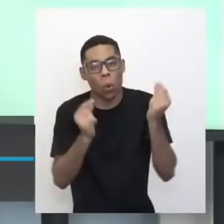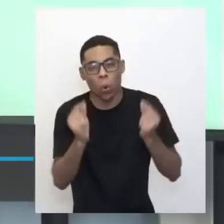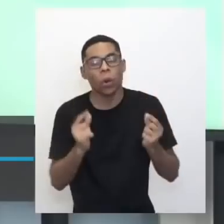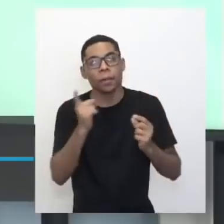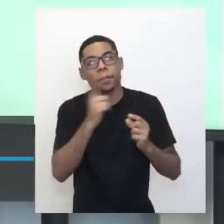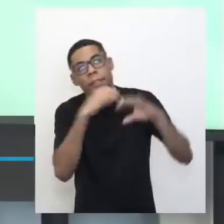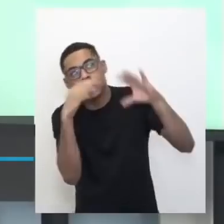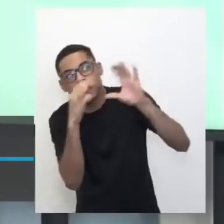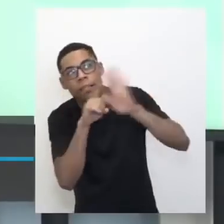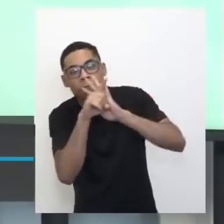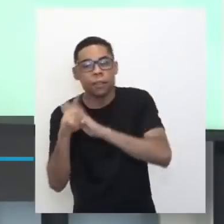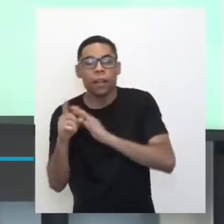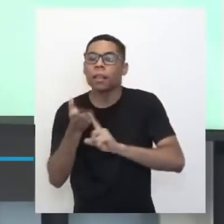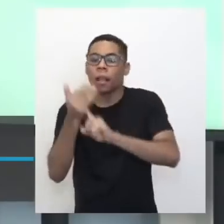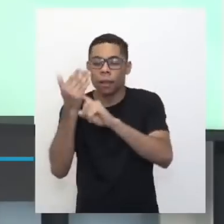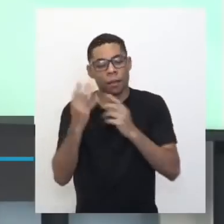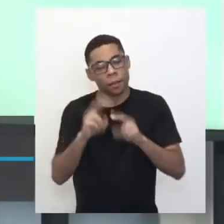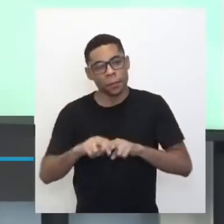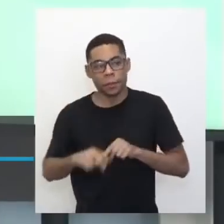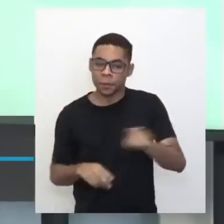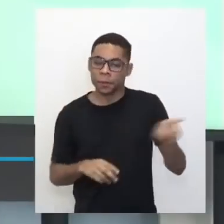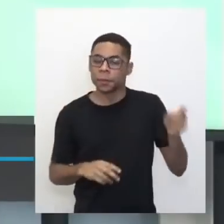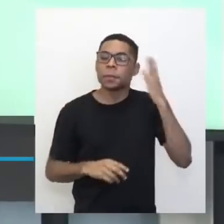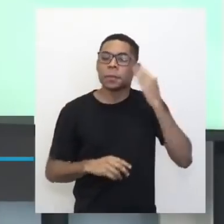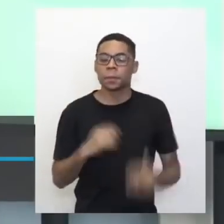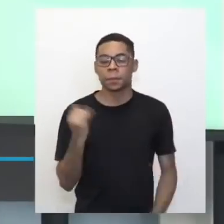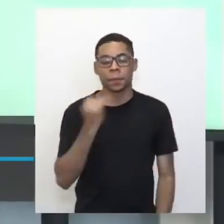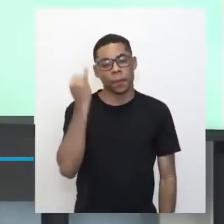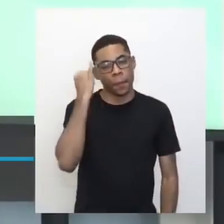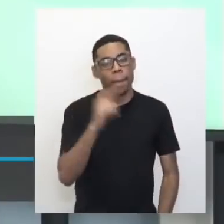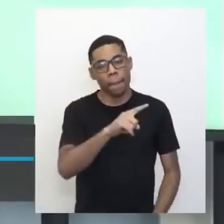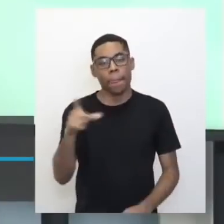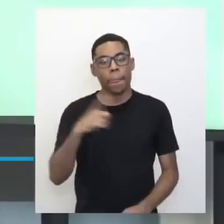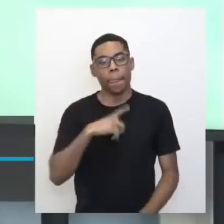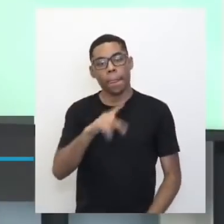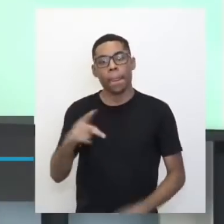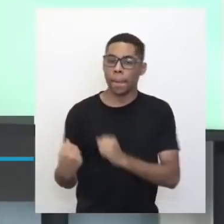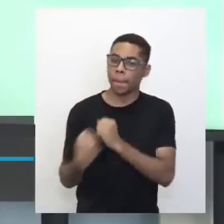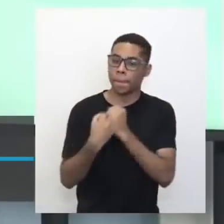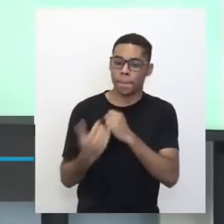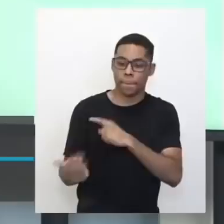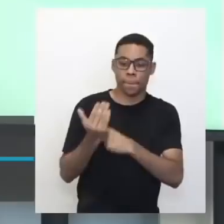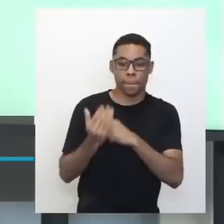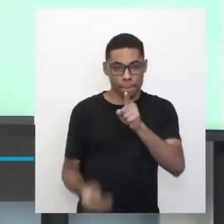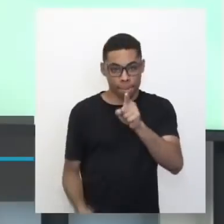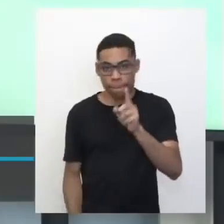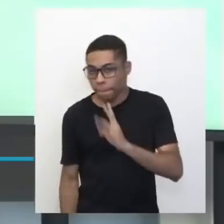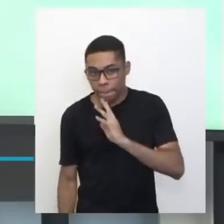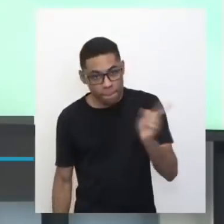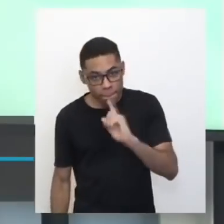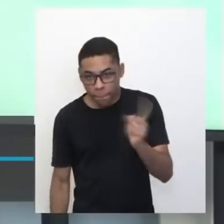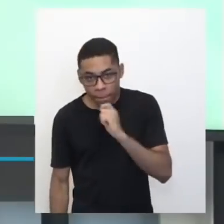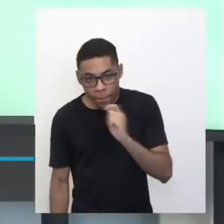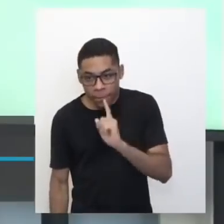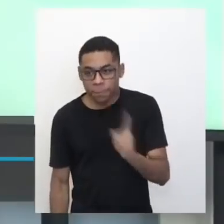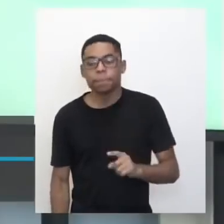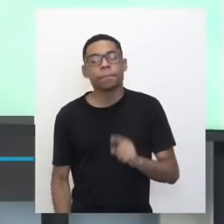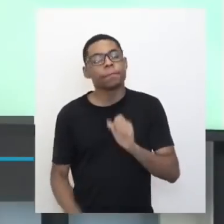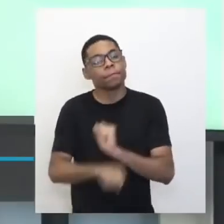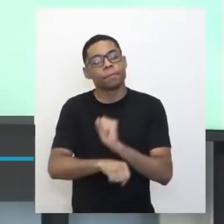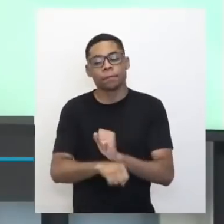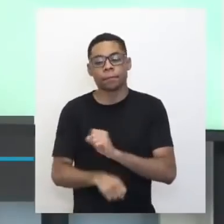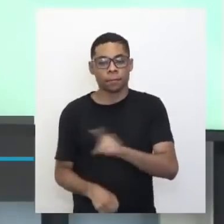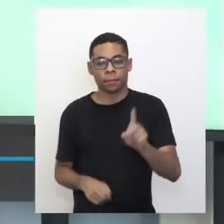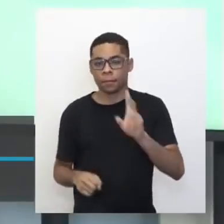então não tem por que a gente deixar os alunos fora da rede. Então a gente conta aí com os professores nesse apoio. Quem não conhece ainda, aguarda que a gente vai fazer